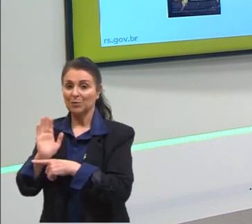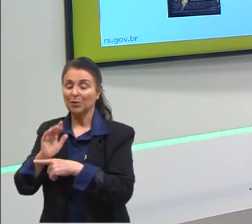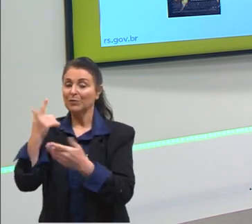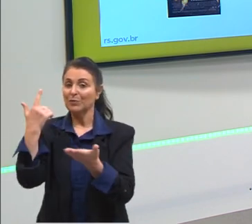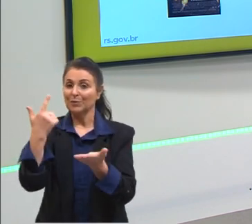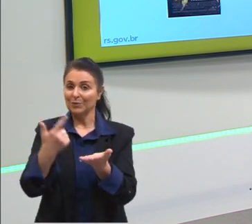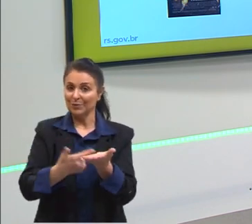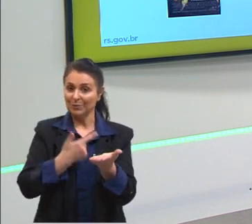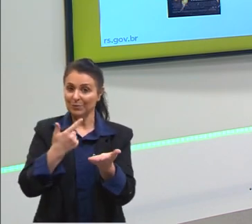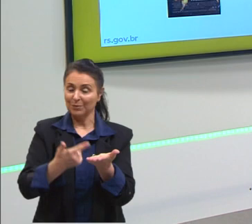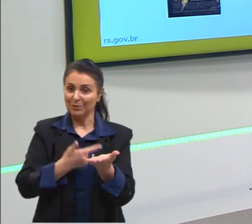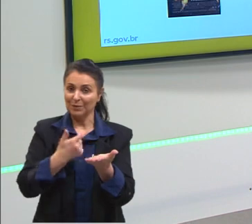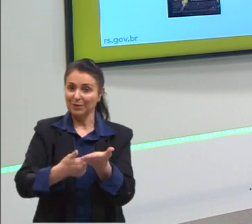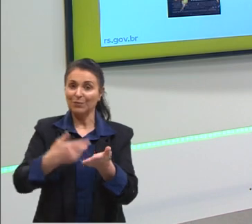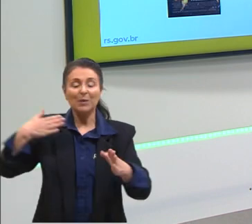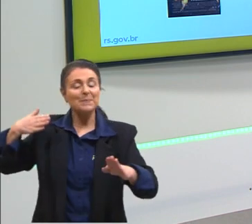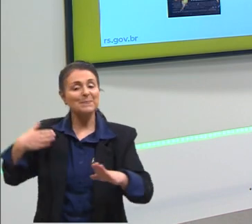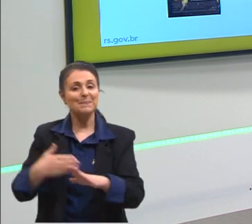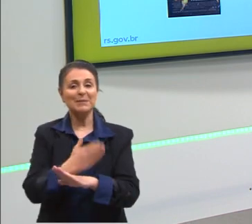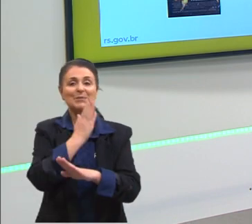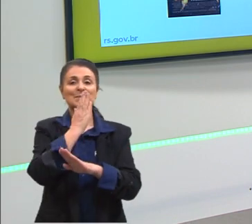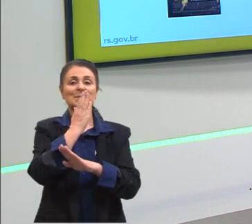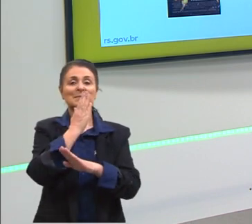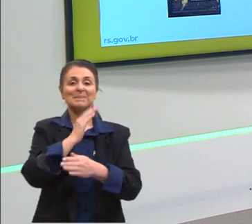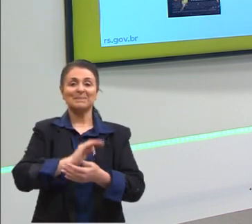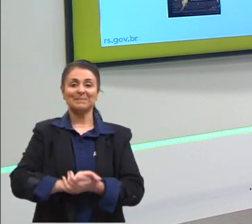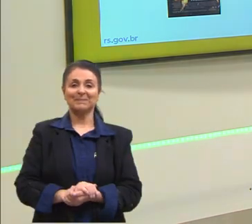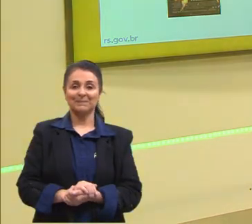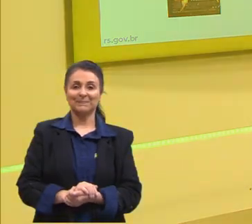livro, e partiu passar, pessoal.